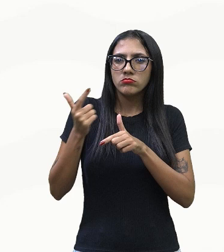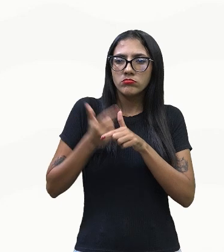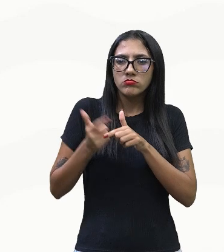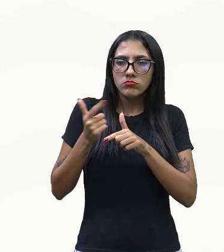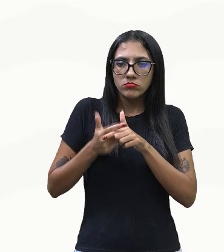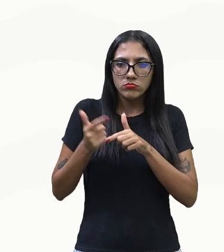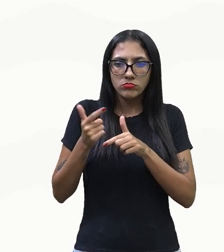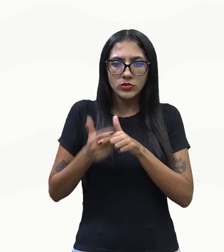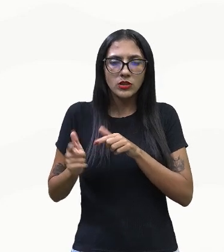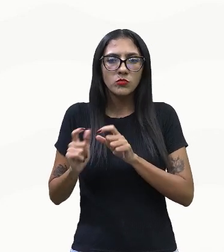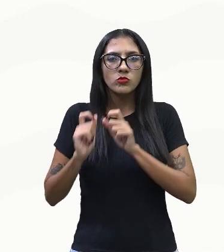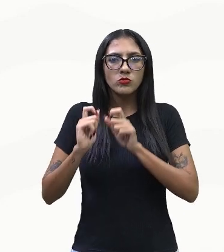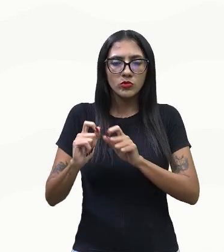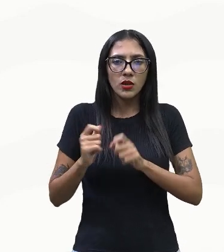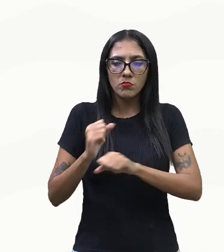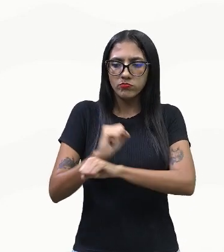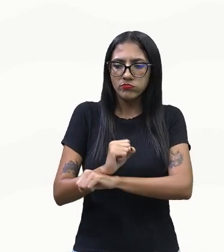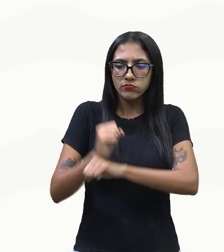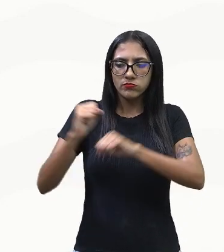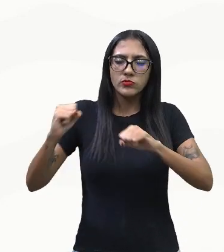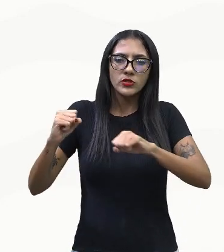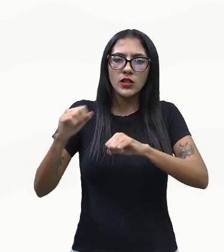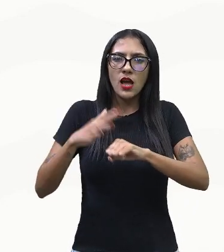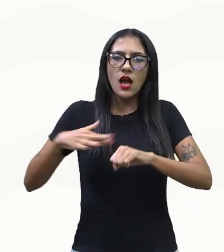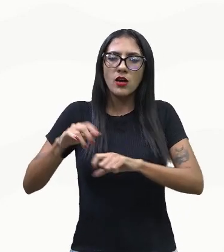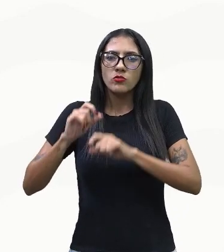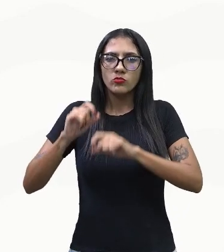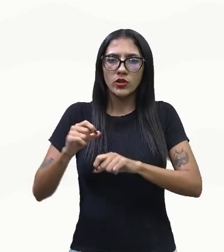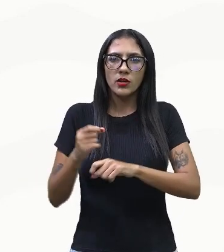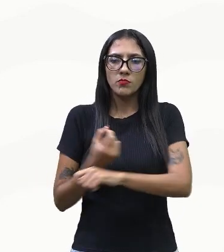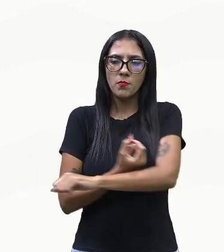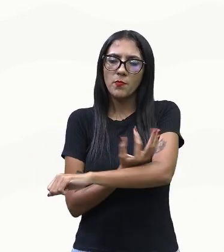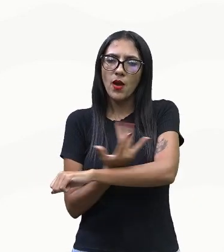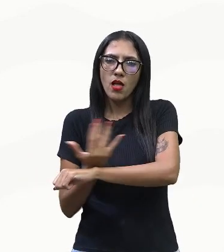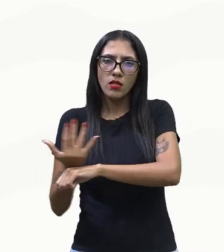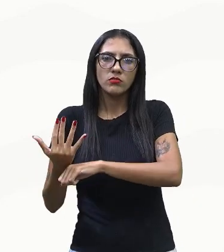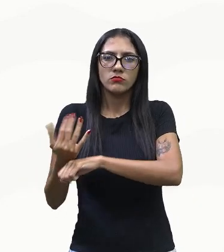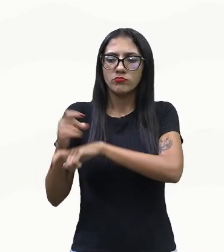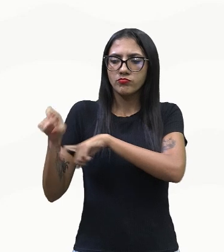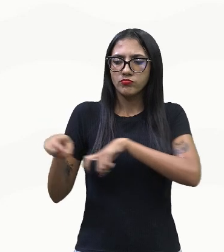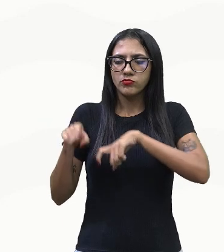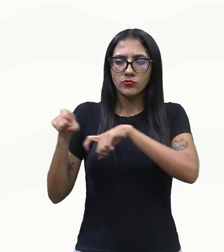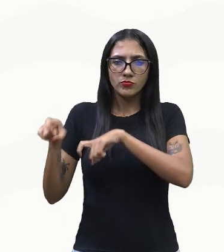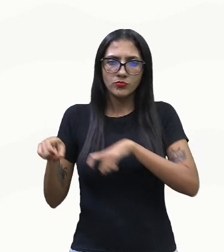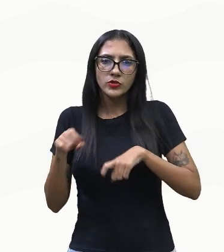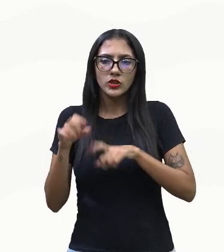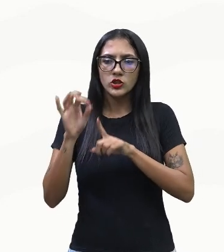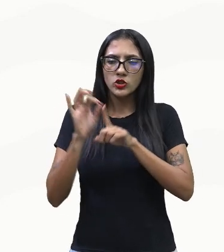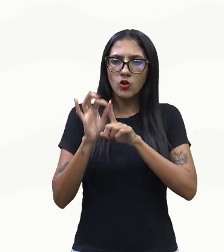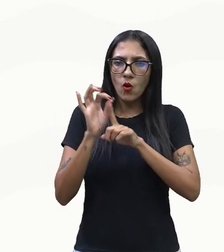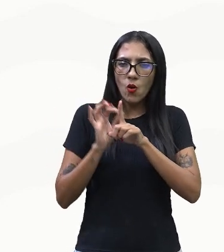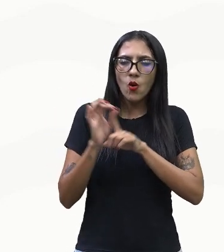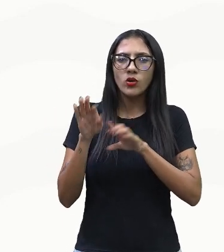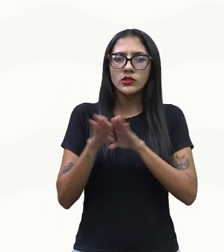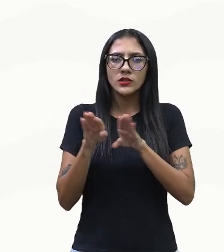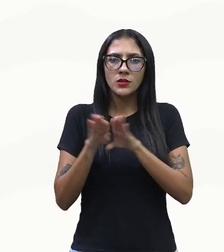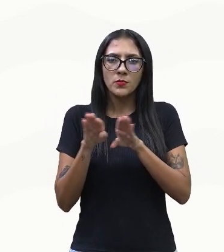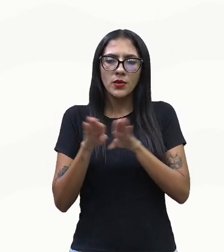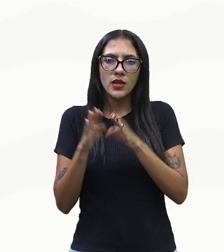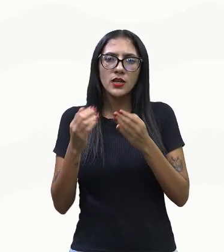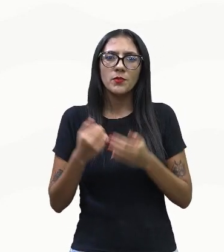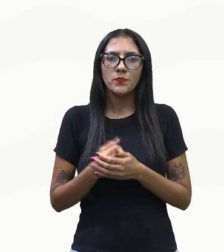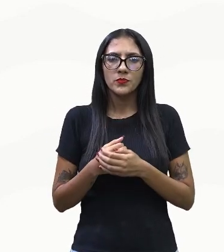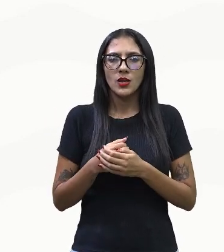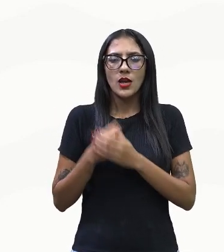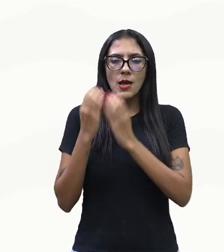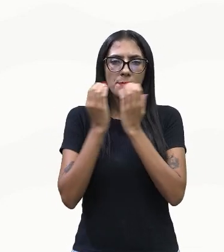expansão do agronegócio, onde grandes plantações de soja e de milho estão ali ocorrendo nessa